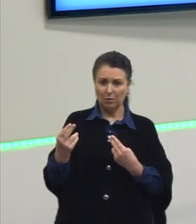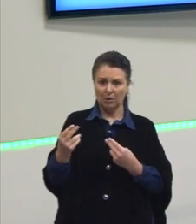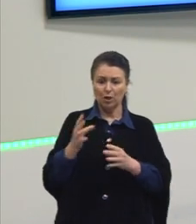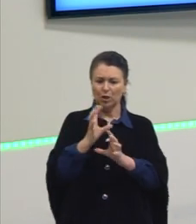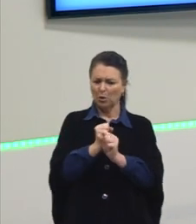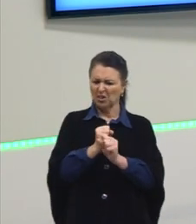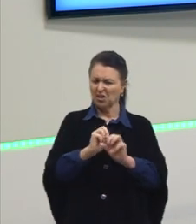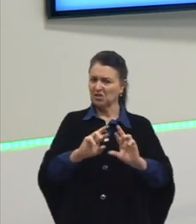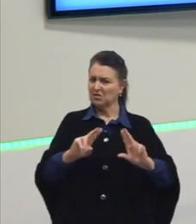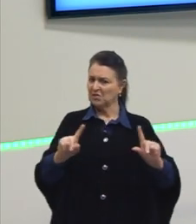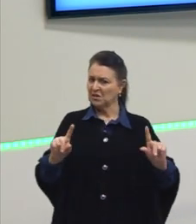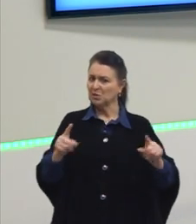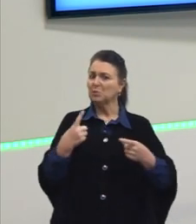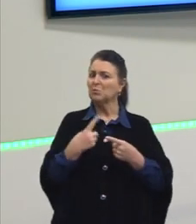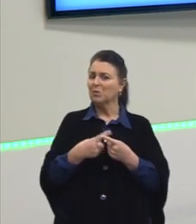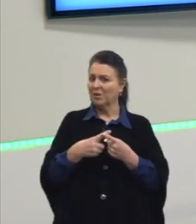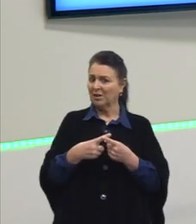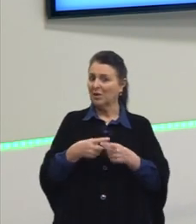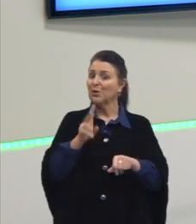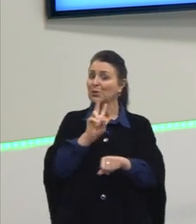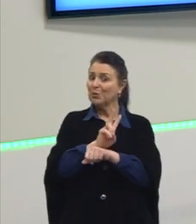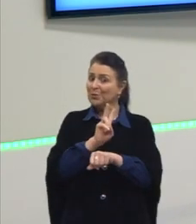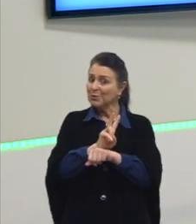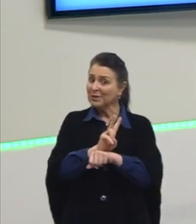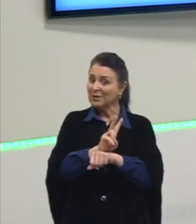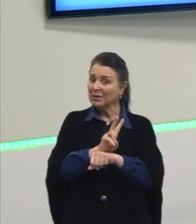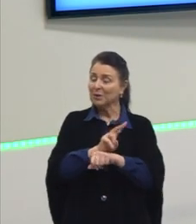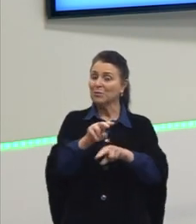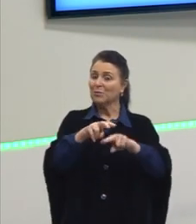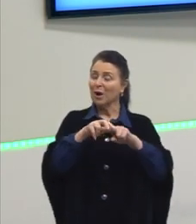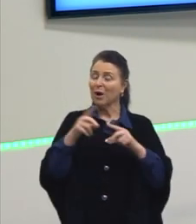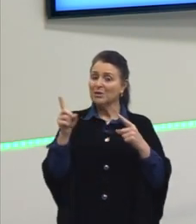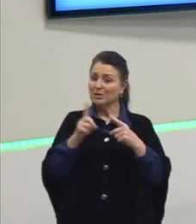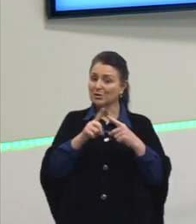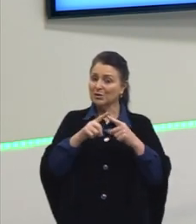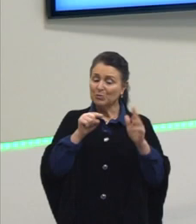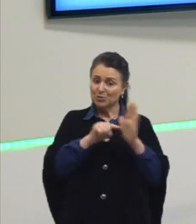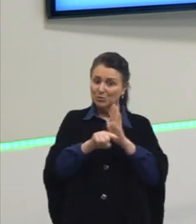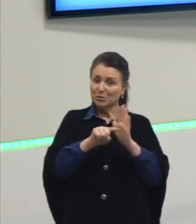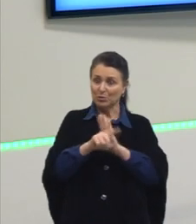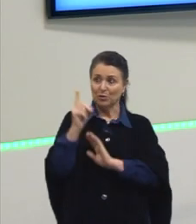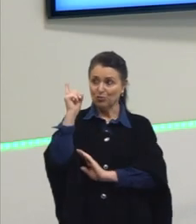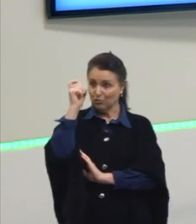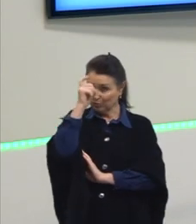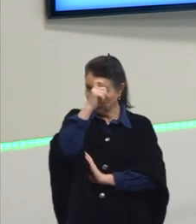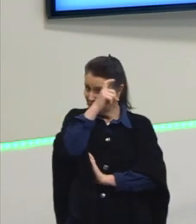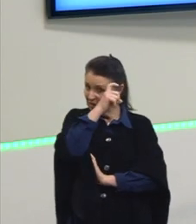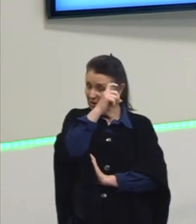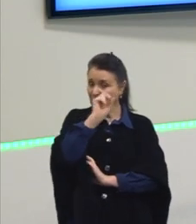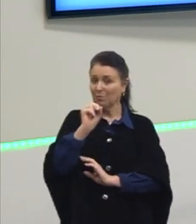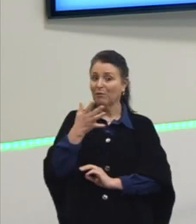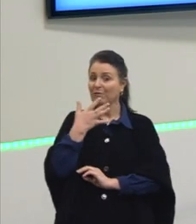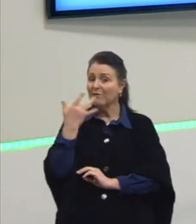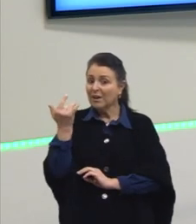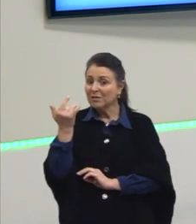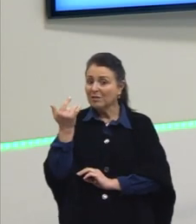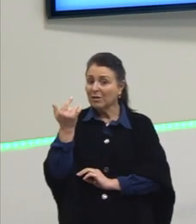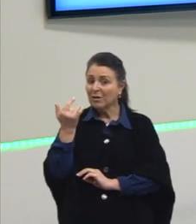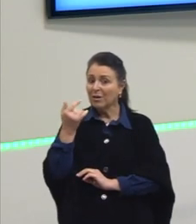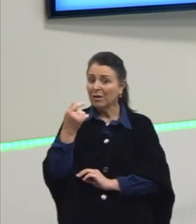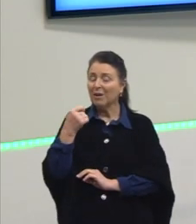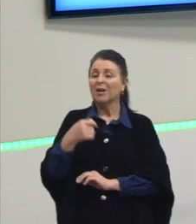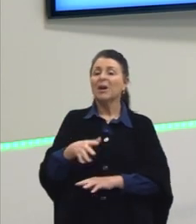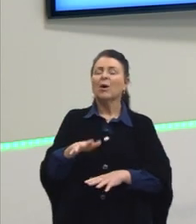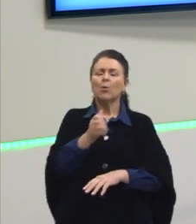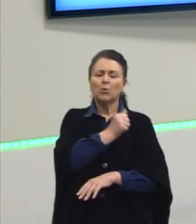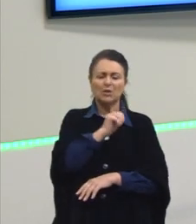diferentes no final, dependendo do tipo de questão e a dificuldade das questões que eles acertaram. Então, às vezes